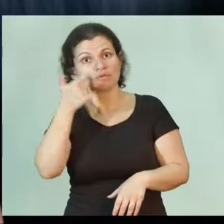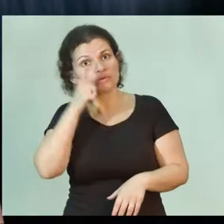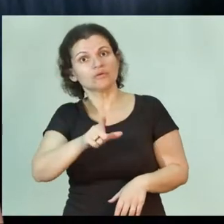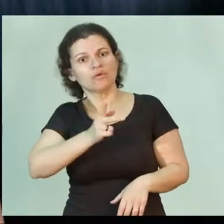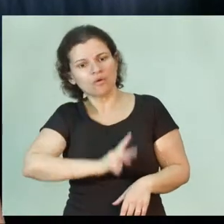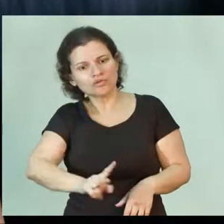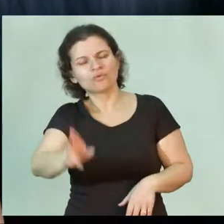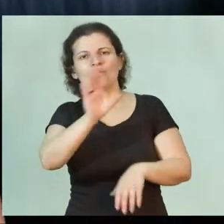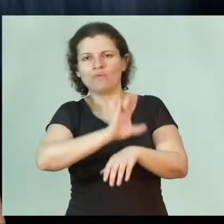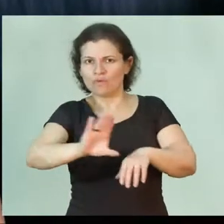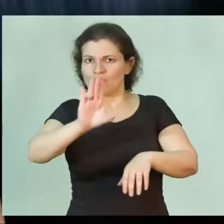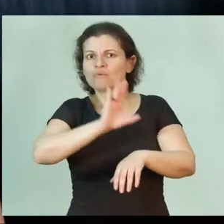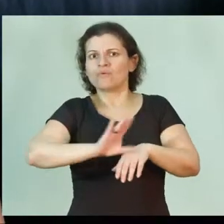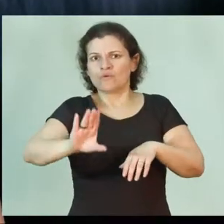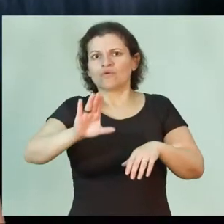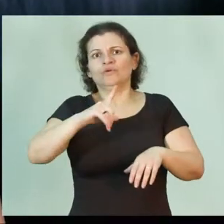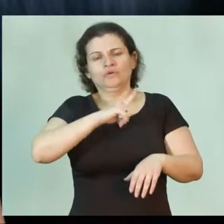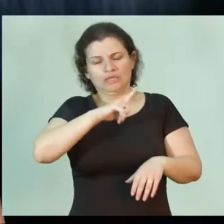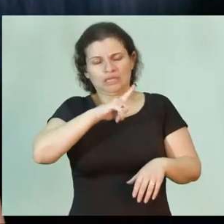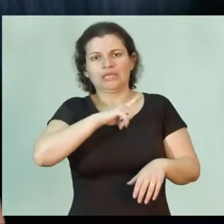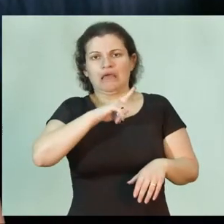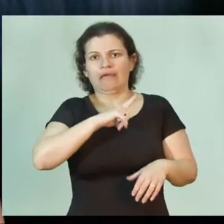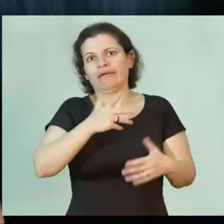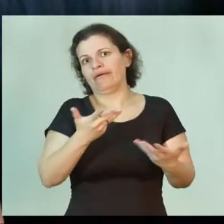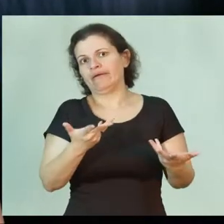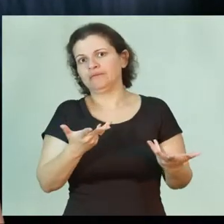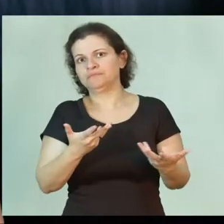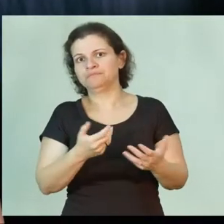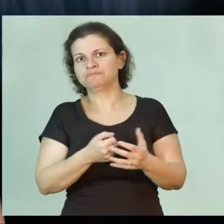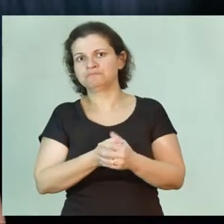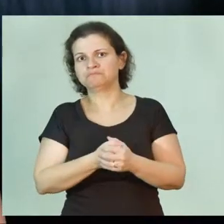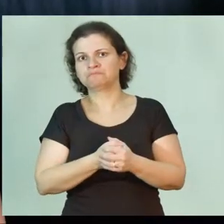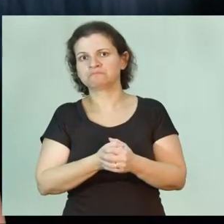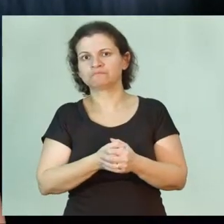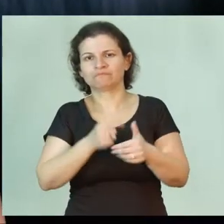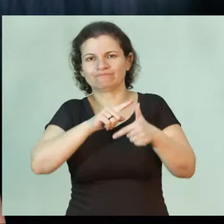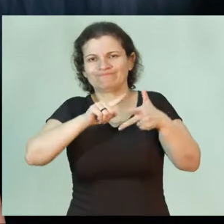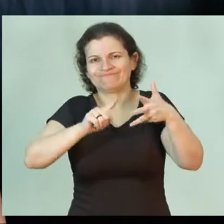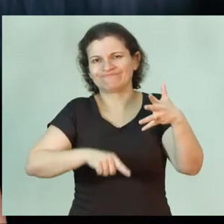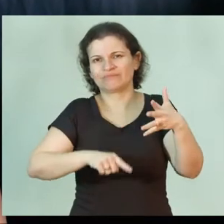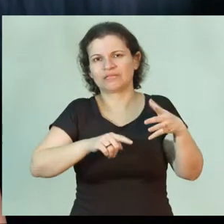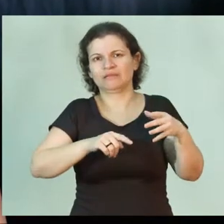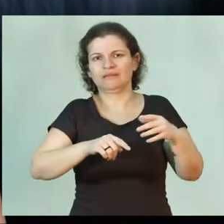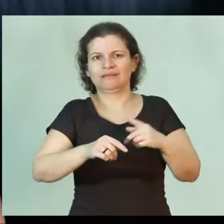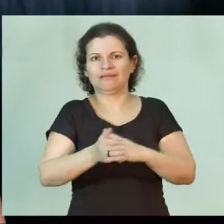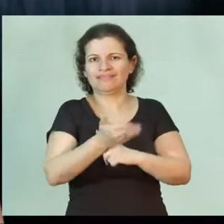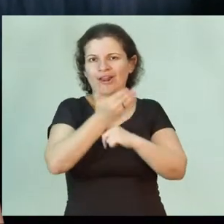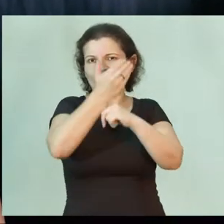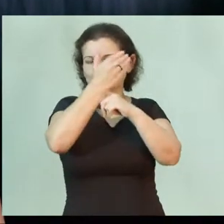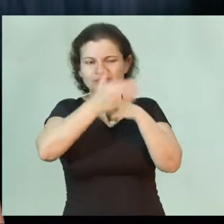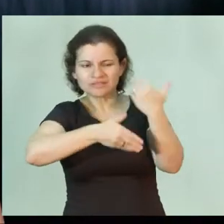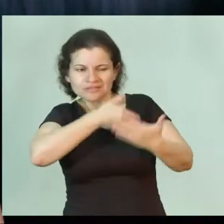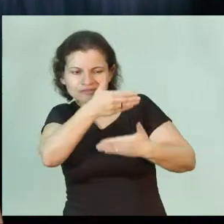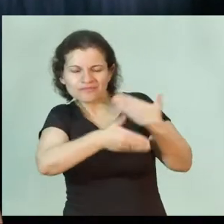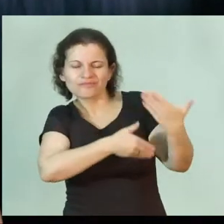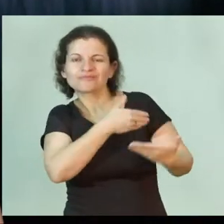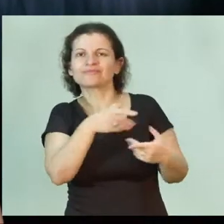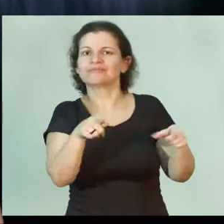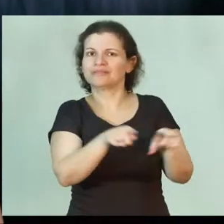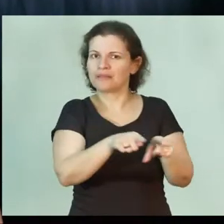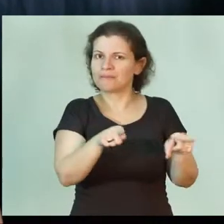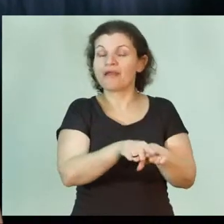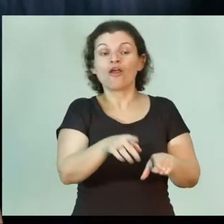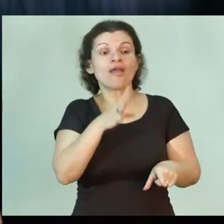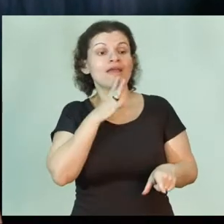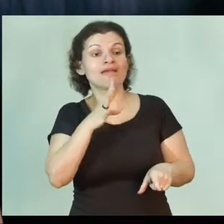continuar um curso que tem essa característica característica tecnológica de desenvolvimento